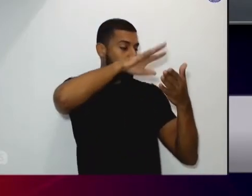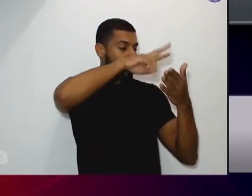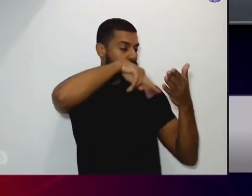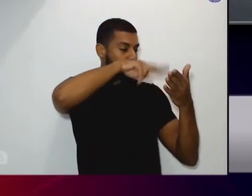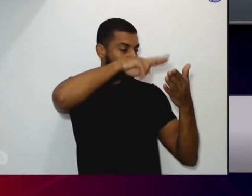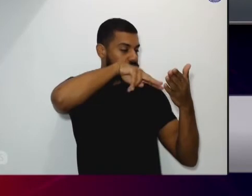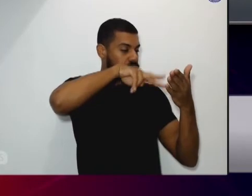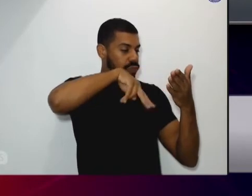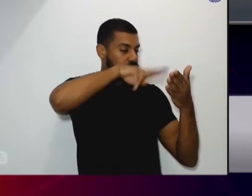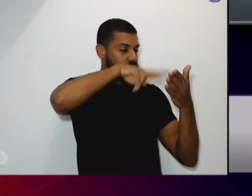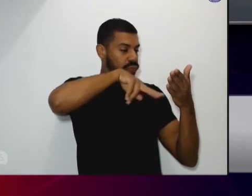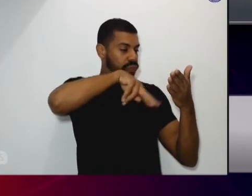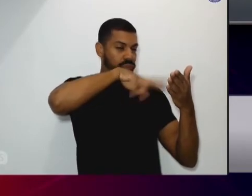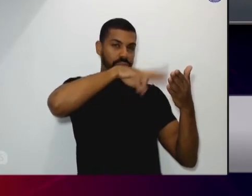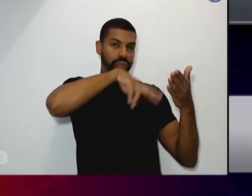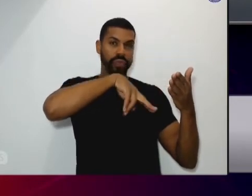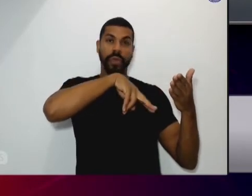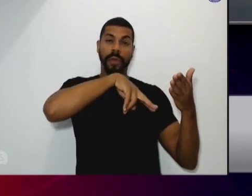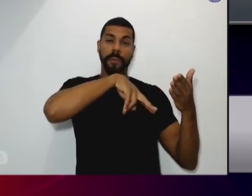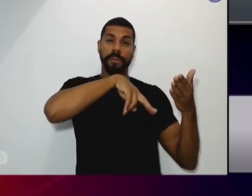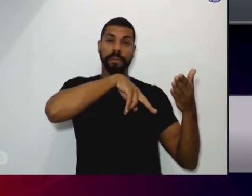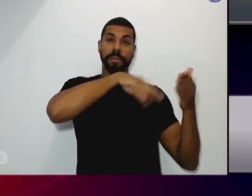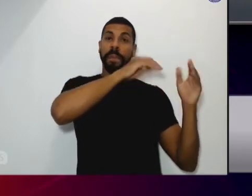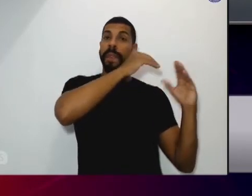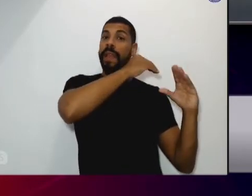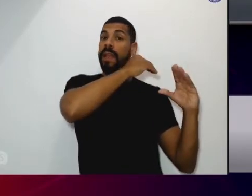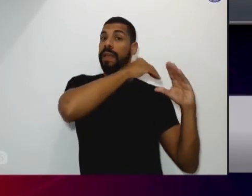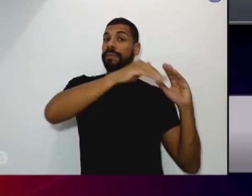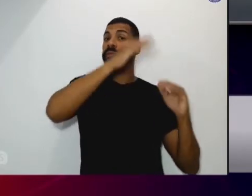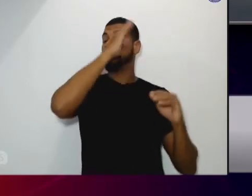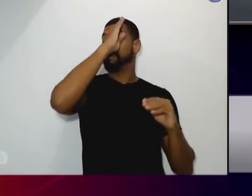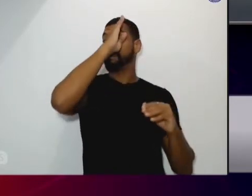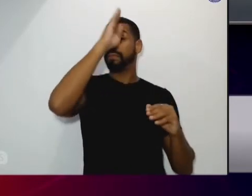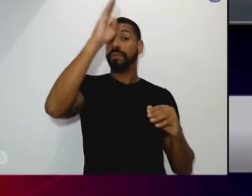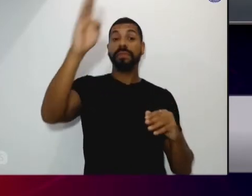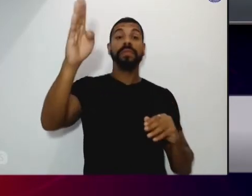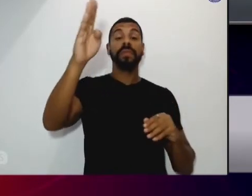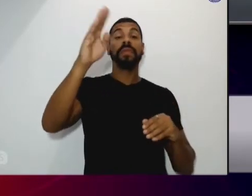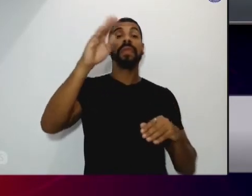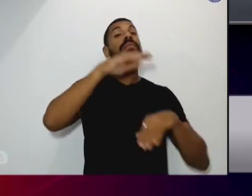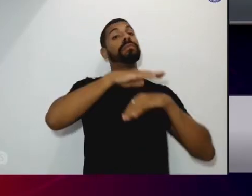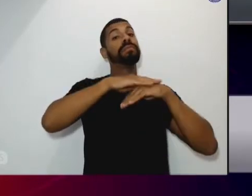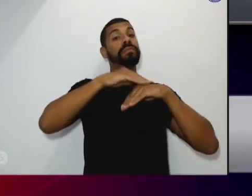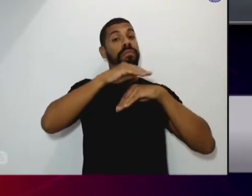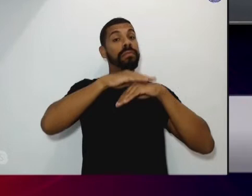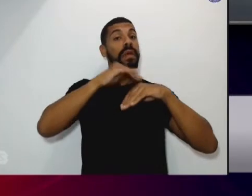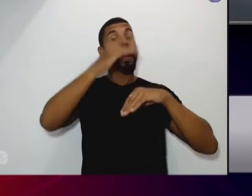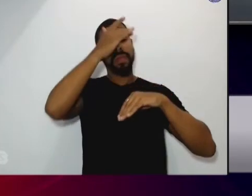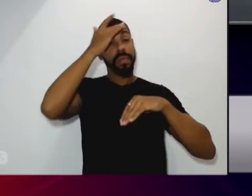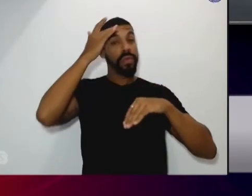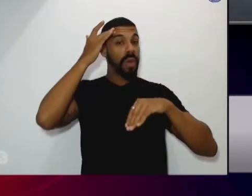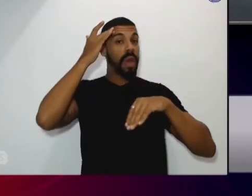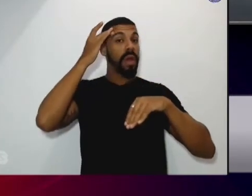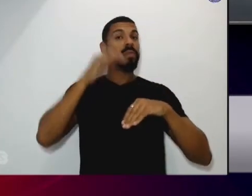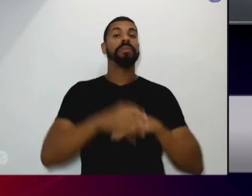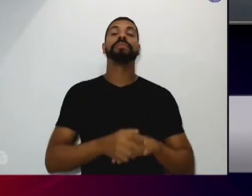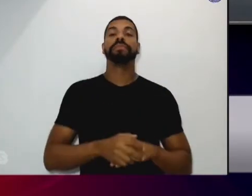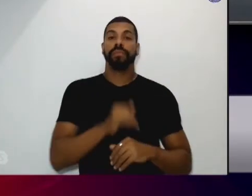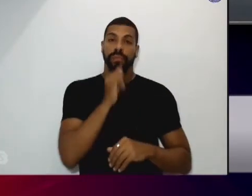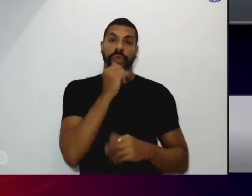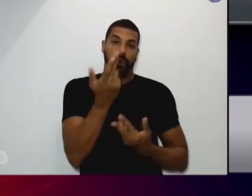é mandado para uma pessoa do acolhimento que é a nossa função a minha função né